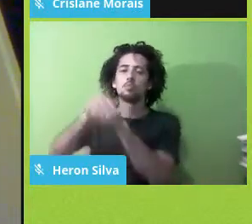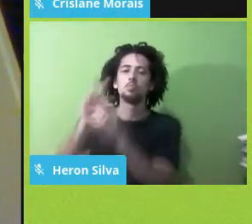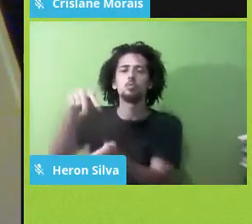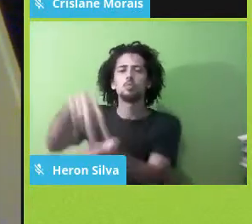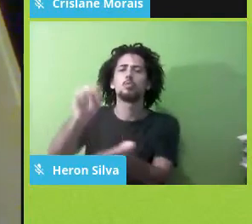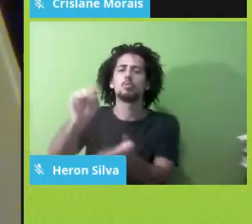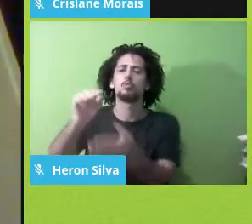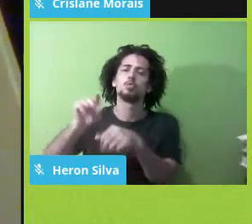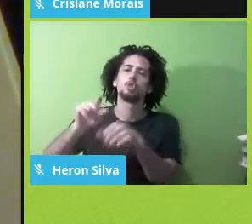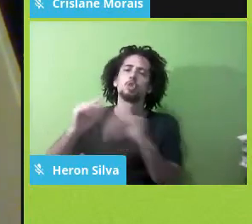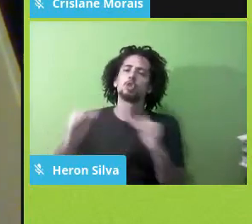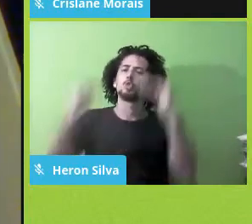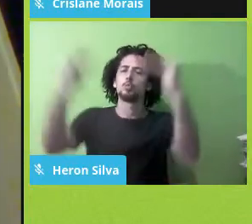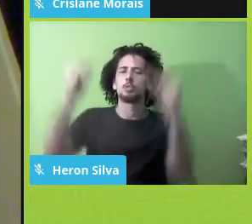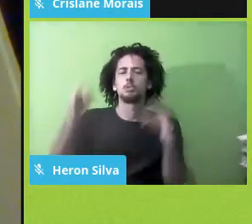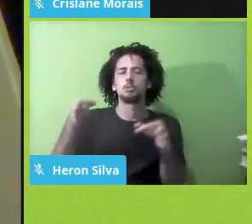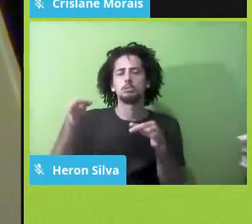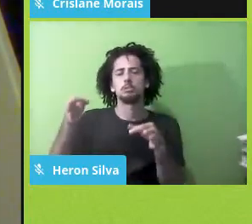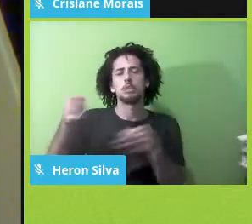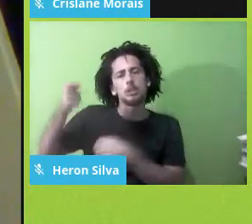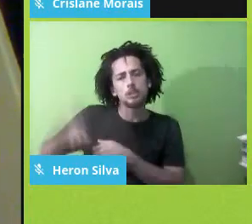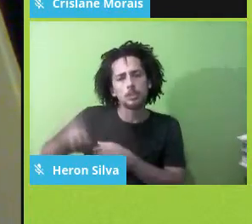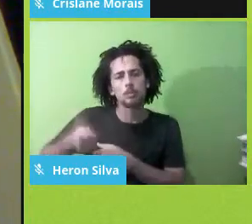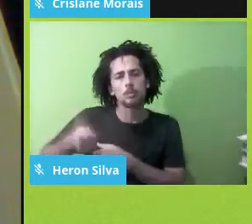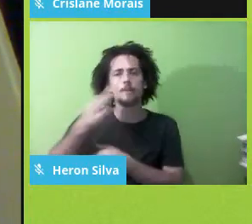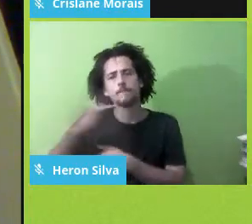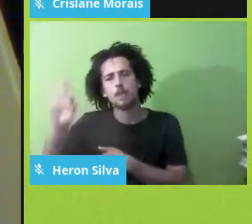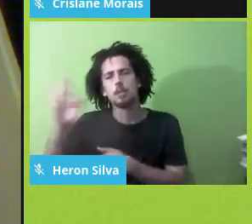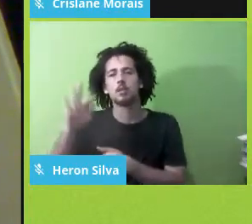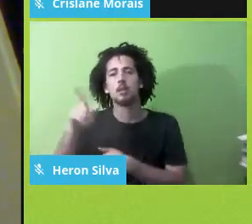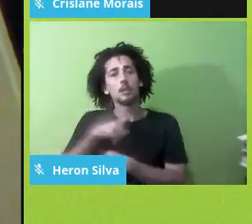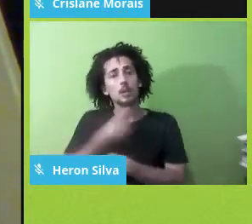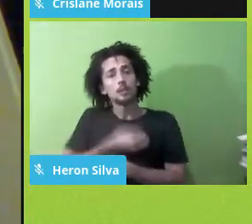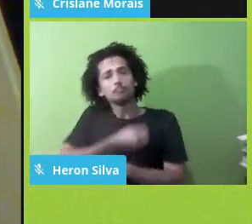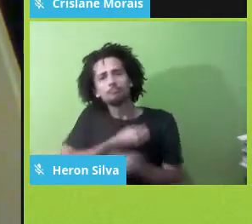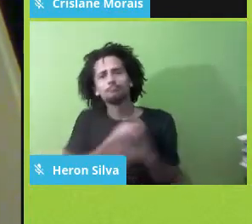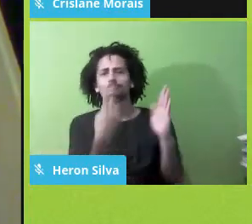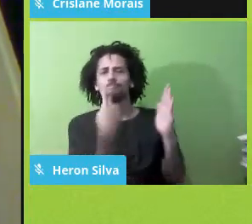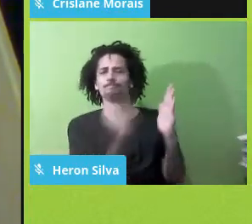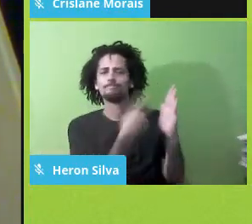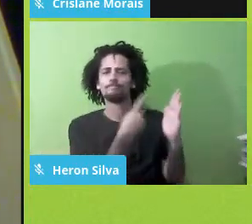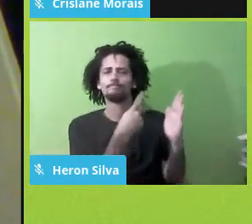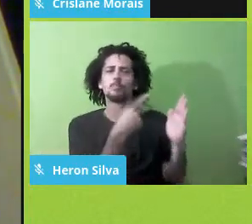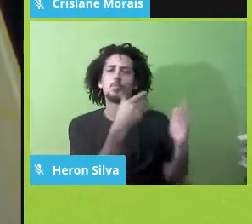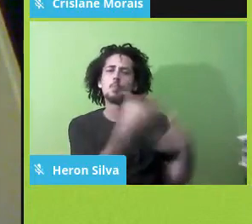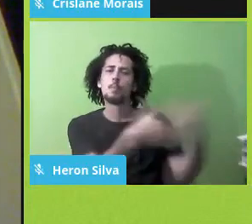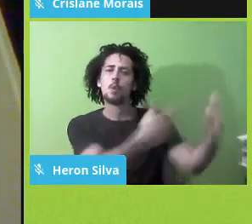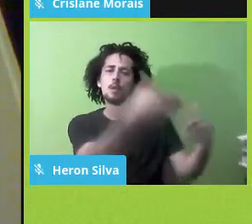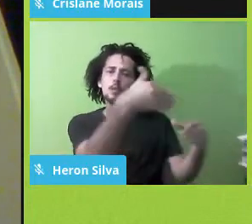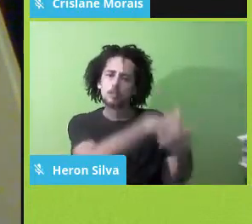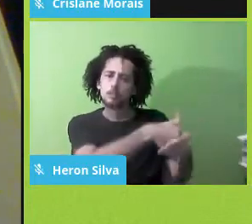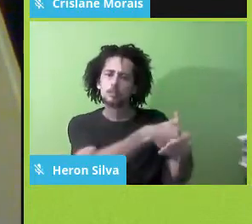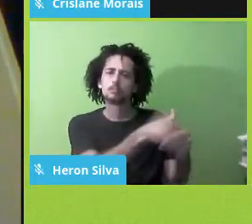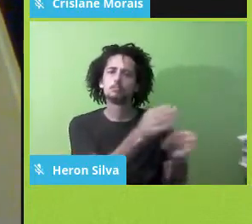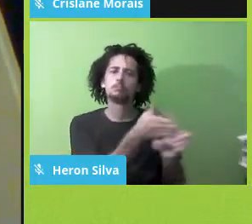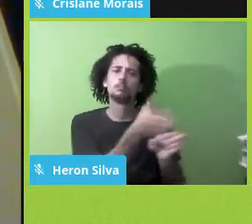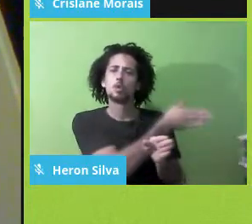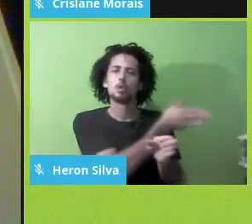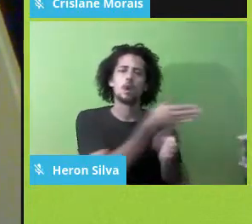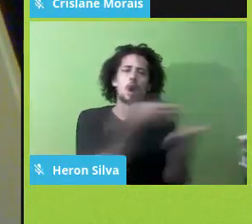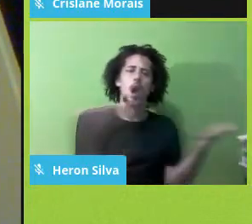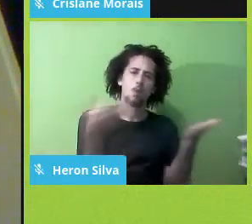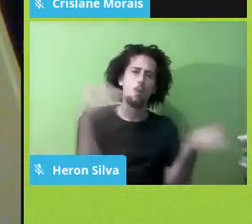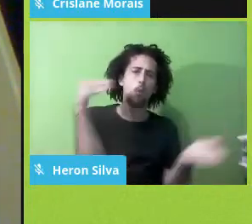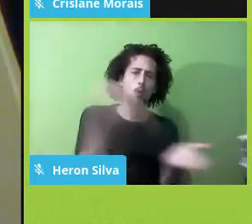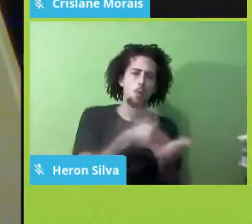de falar com vocês como isso estava presente no processo eleitoral, né? Das últimas eleições e